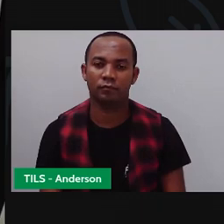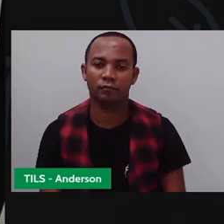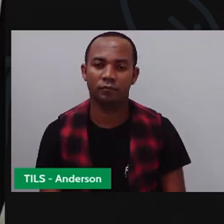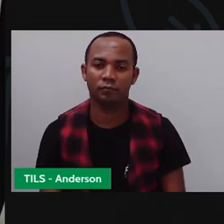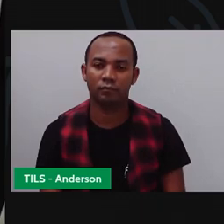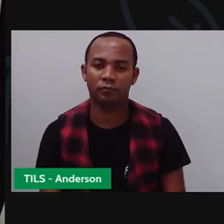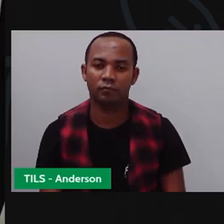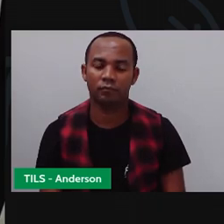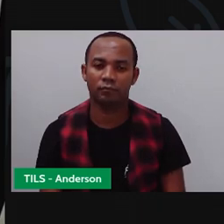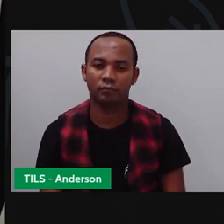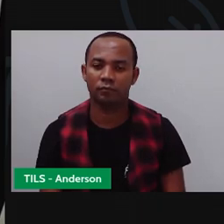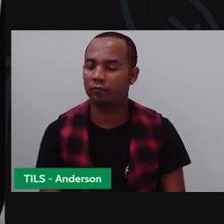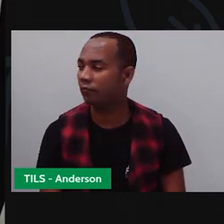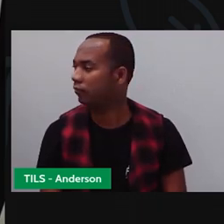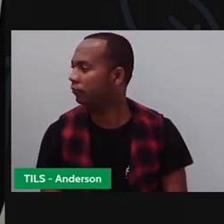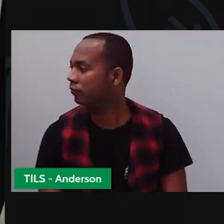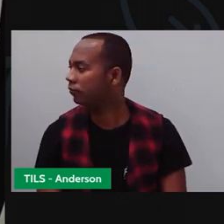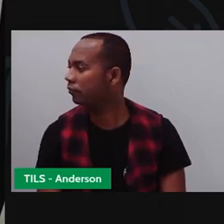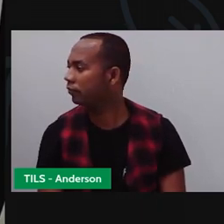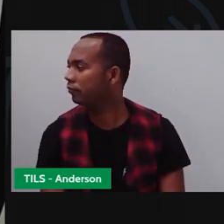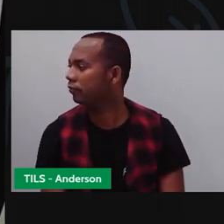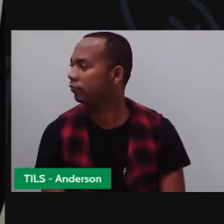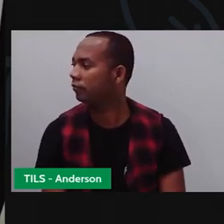outro. Esse aqui também tá feio. Jesus.